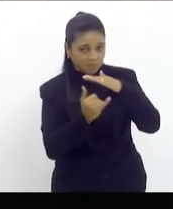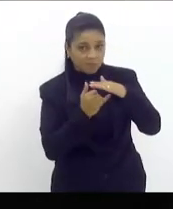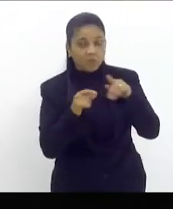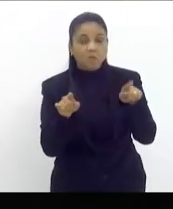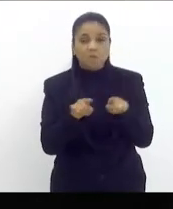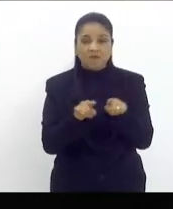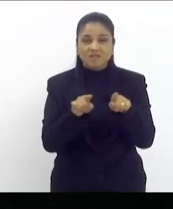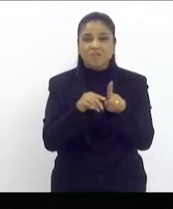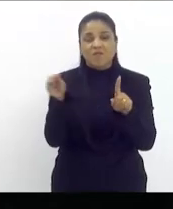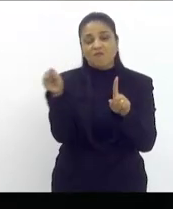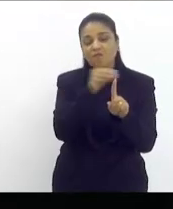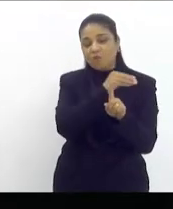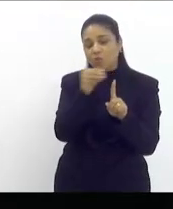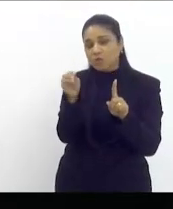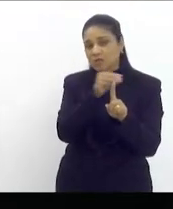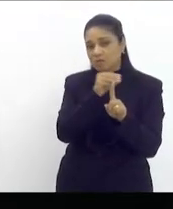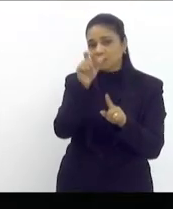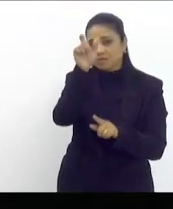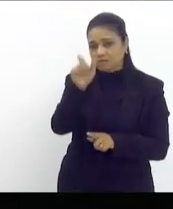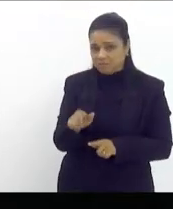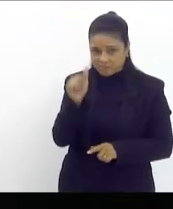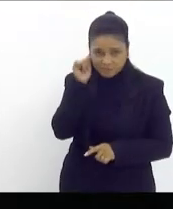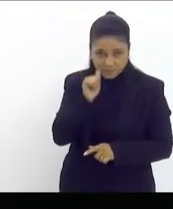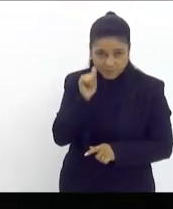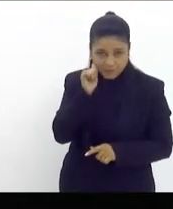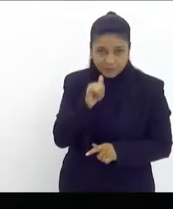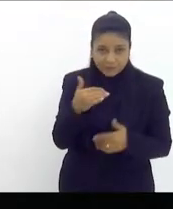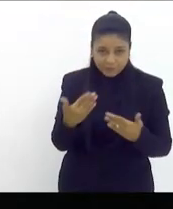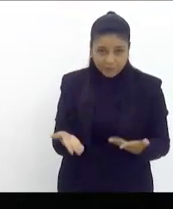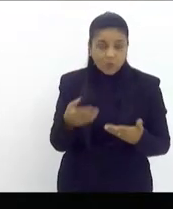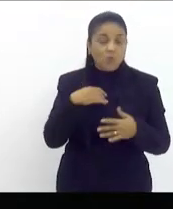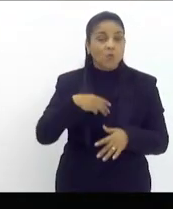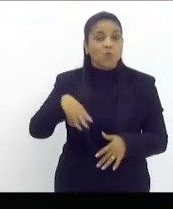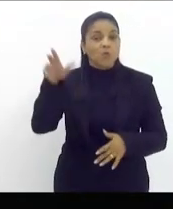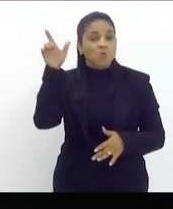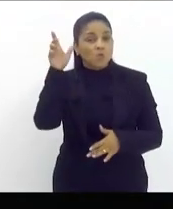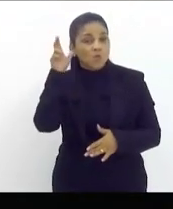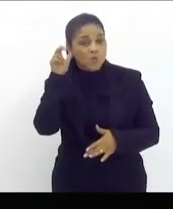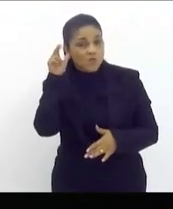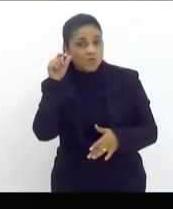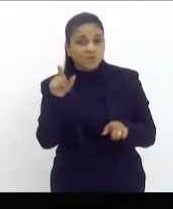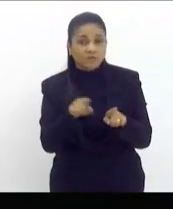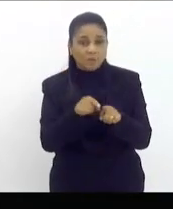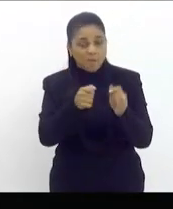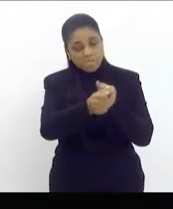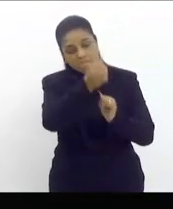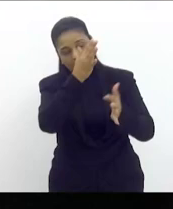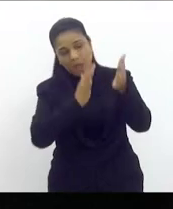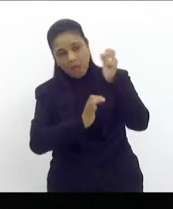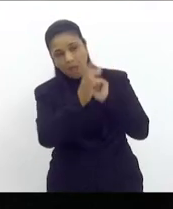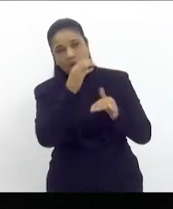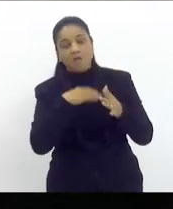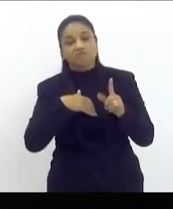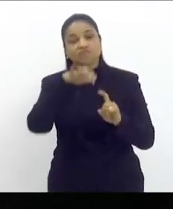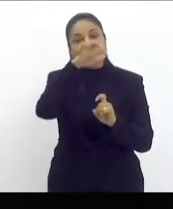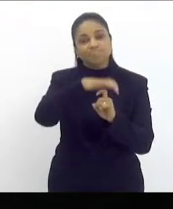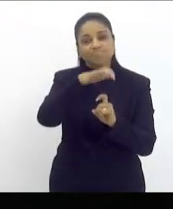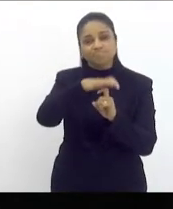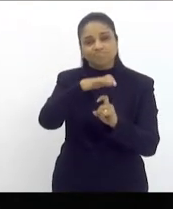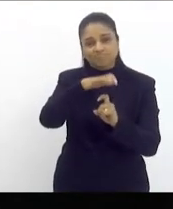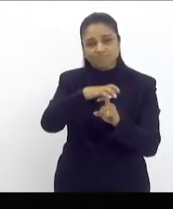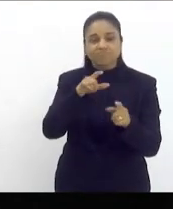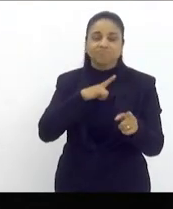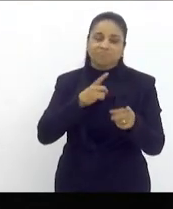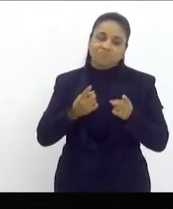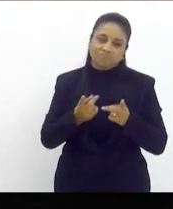vulnerabilizam essas mulheres então nós podemos ouvir por exemplo as camelôs as ambulantes que